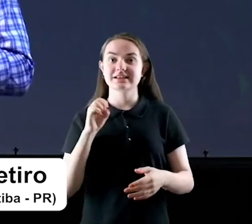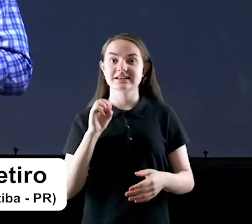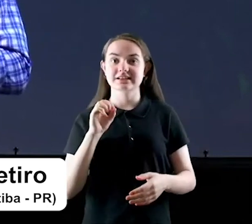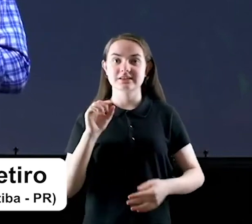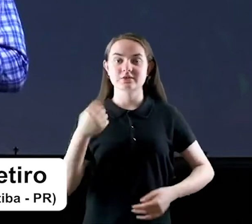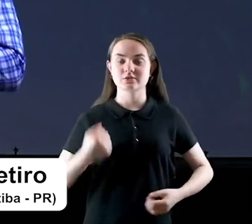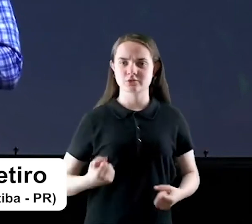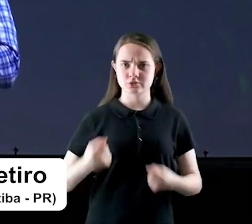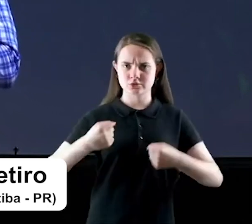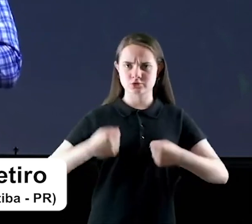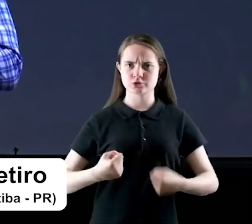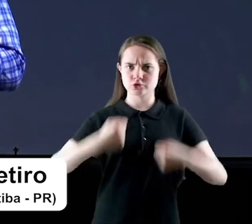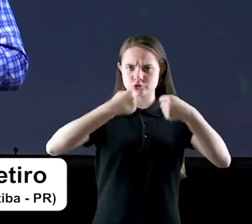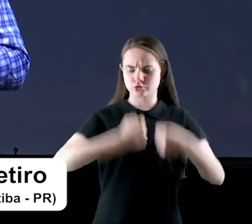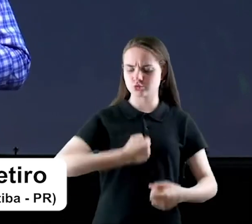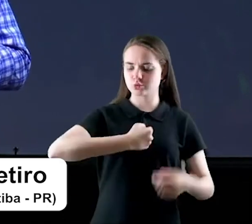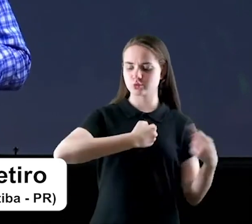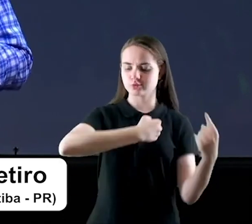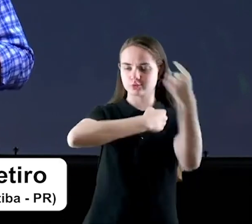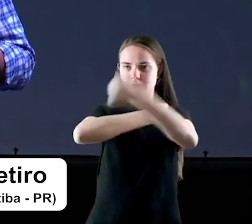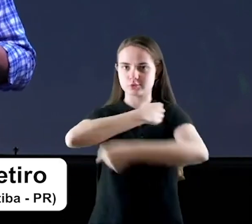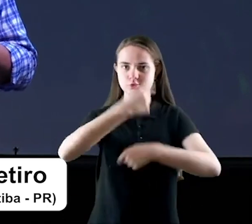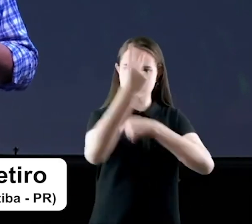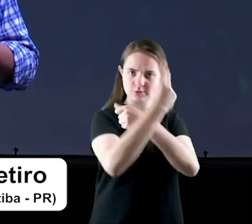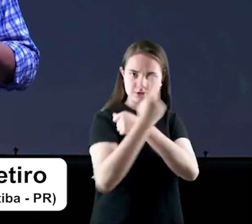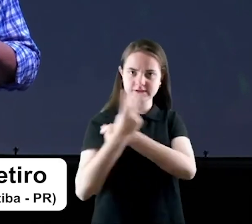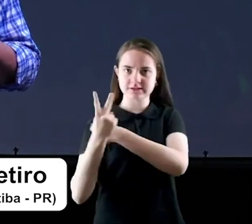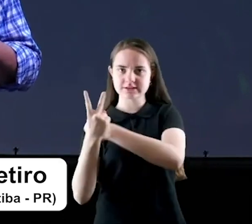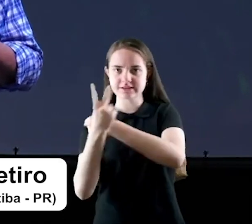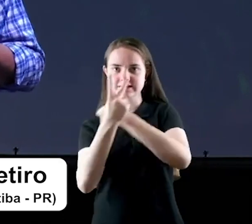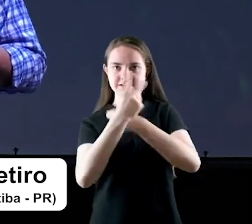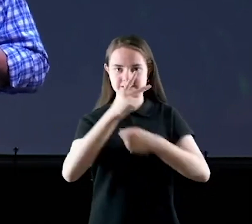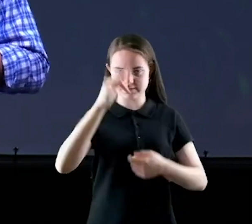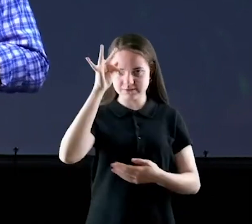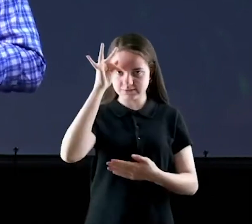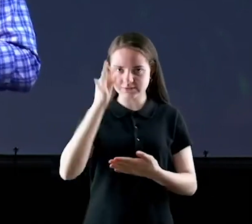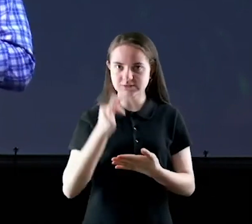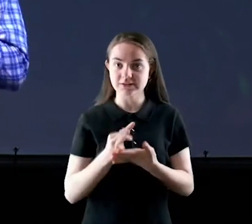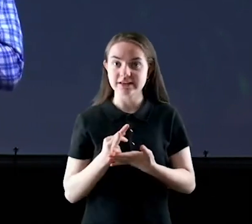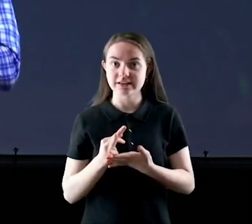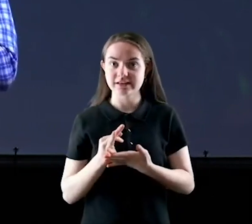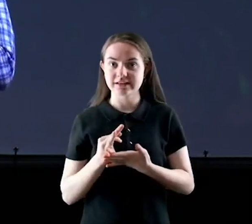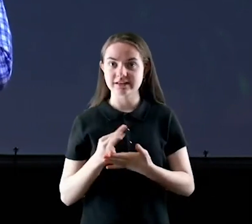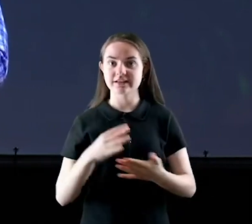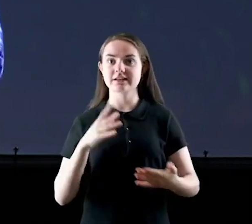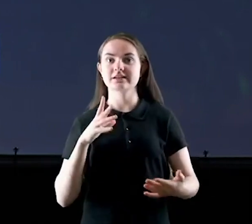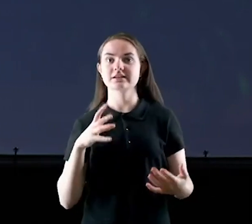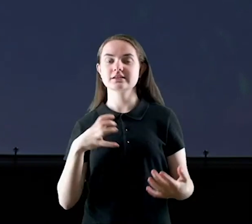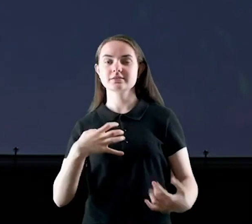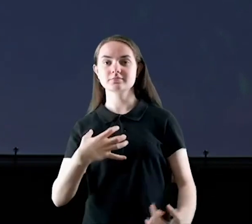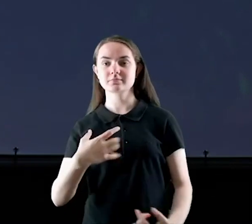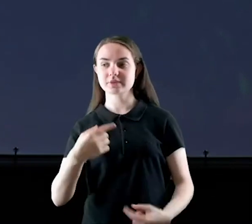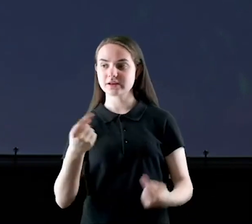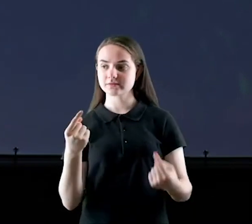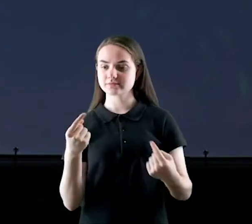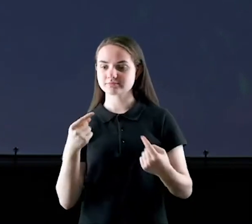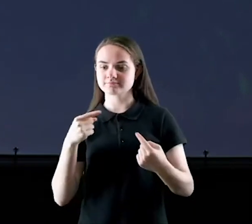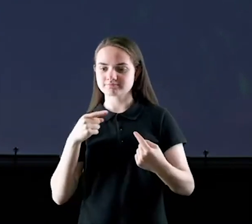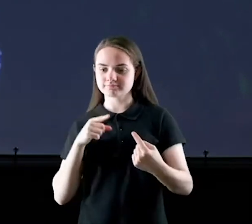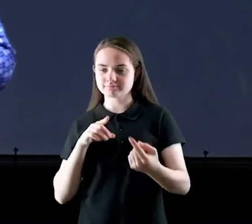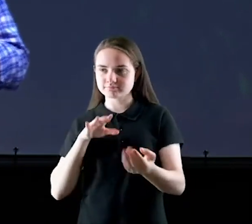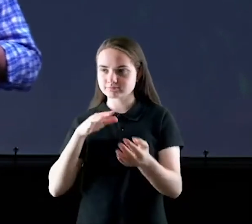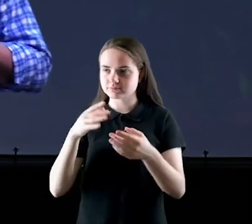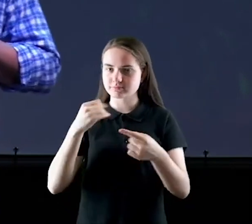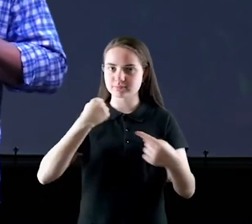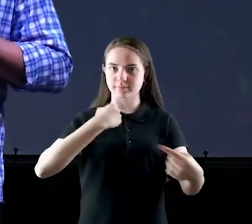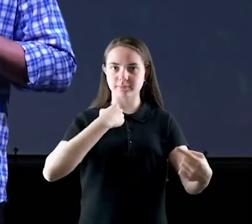do diabo, existe uma maneira muito cruel do inimigo investir contra as